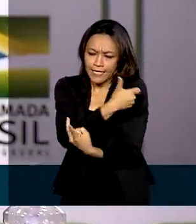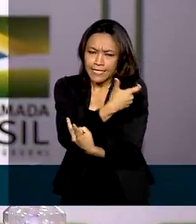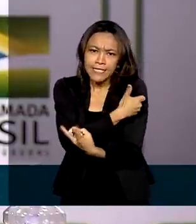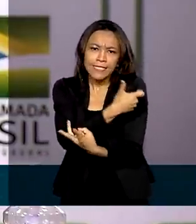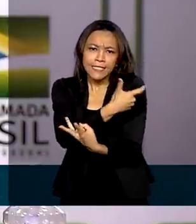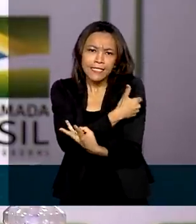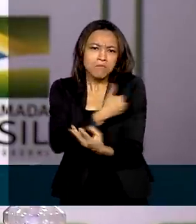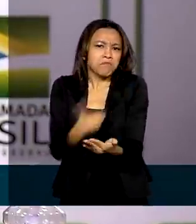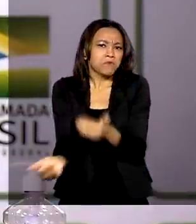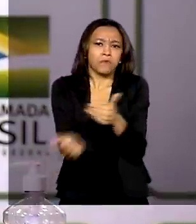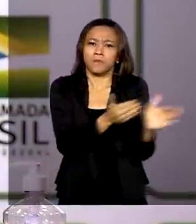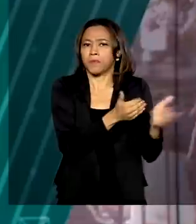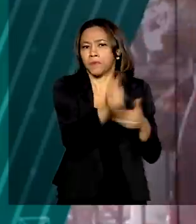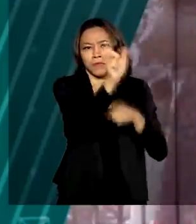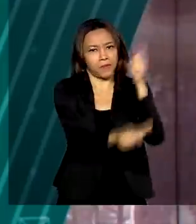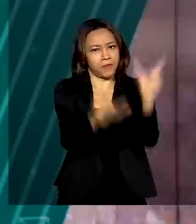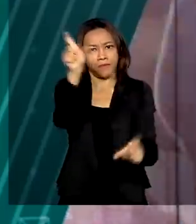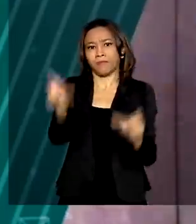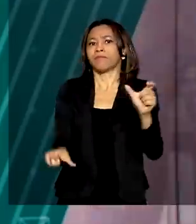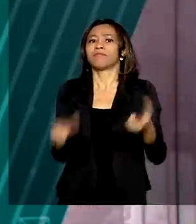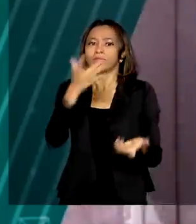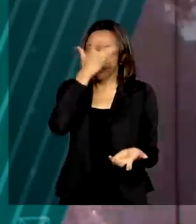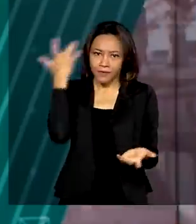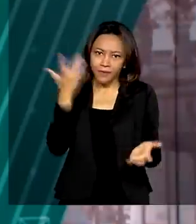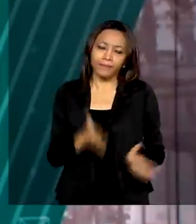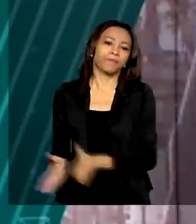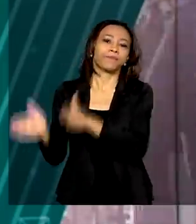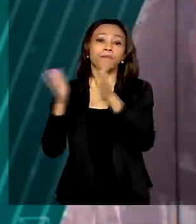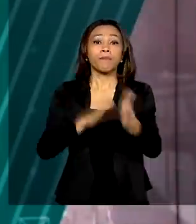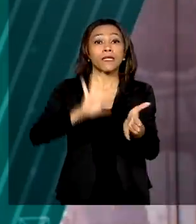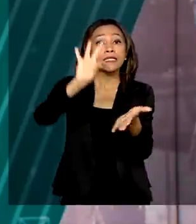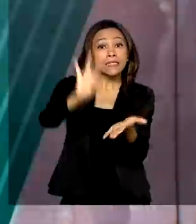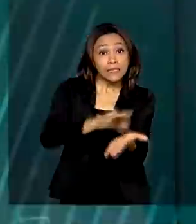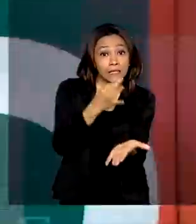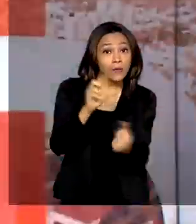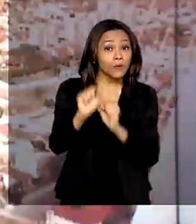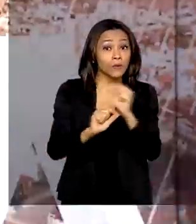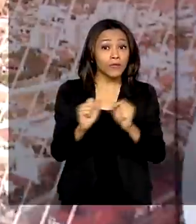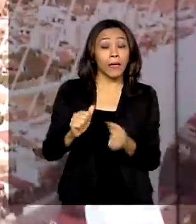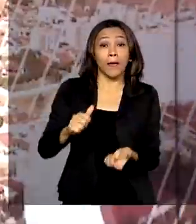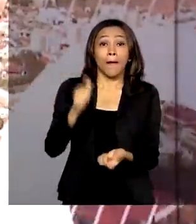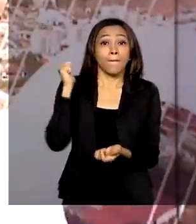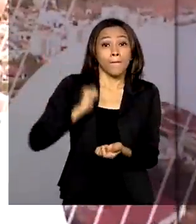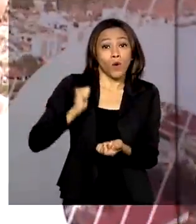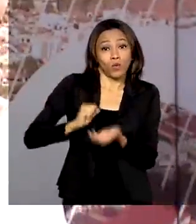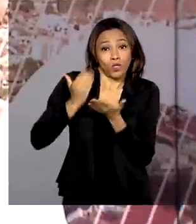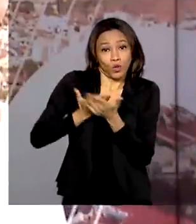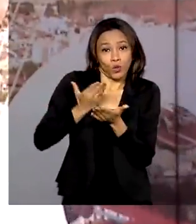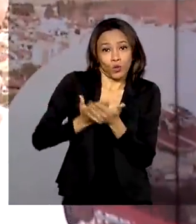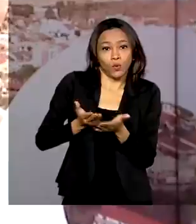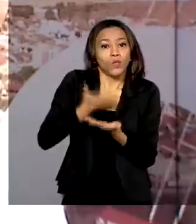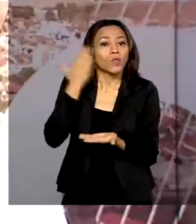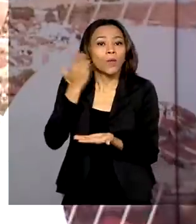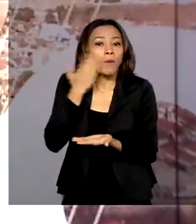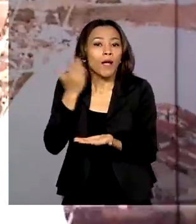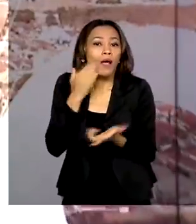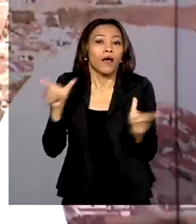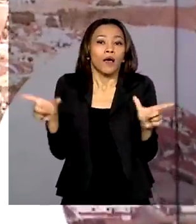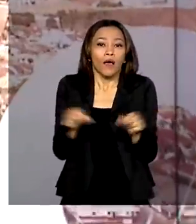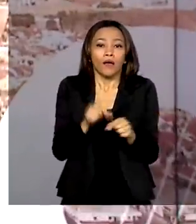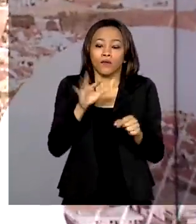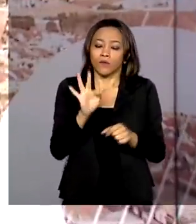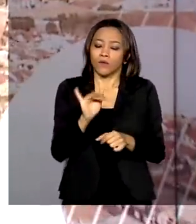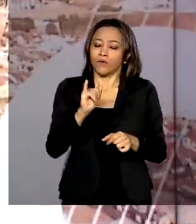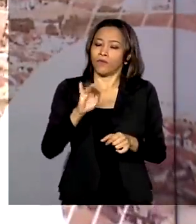por qualquer pessoa. As inscrições para as bolsas remanescentes do Fundo de Financiamento Estudantil, o